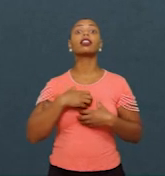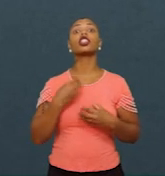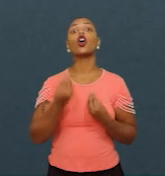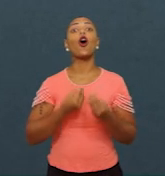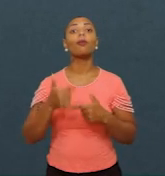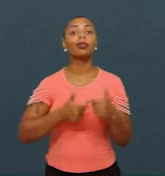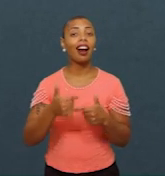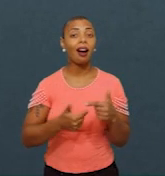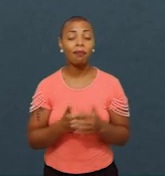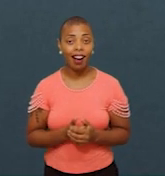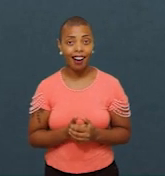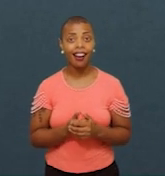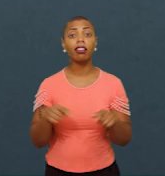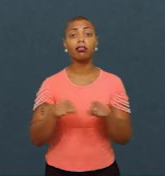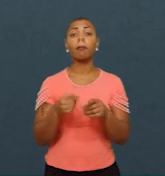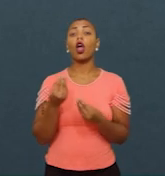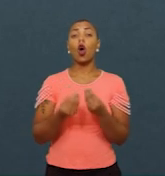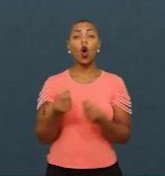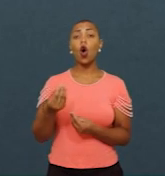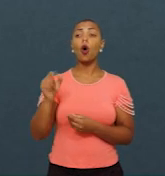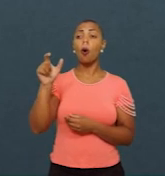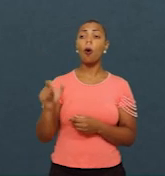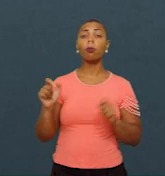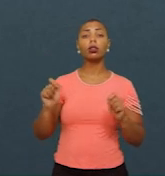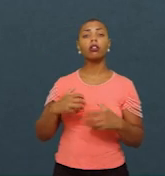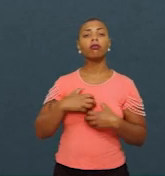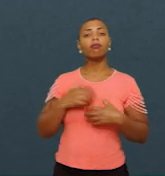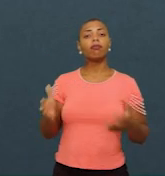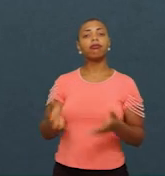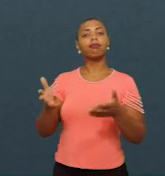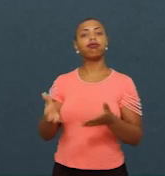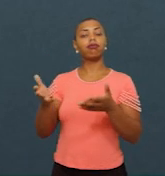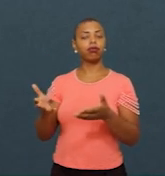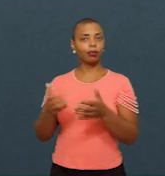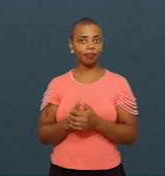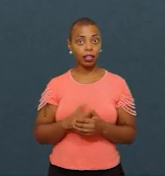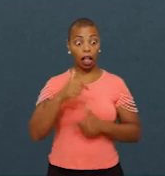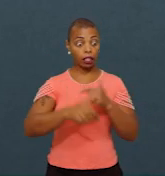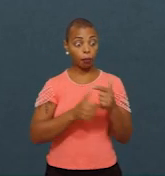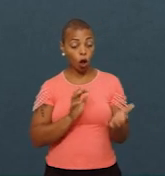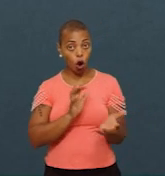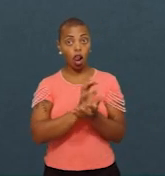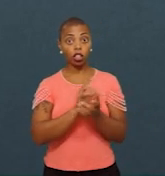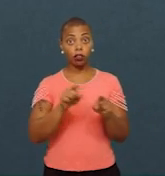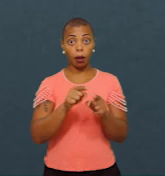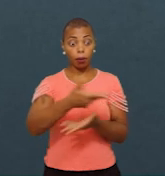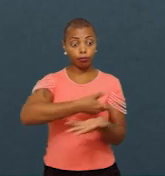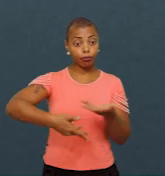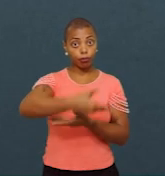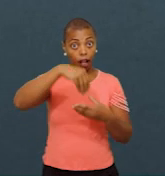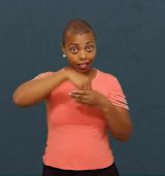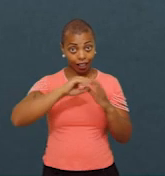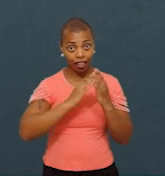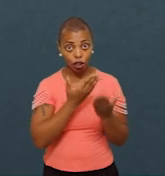ele vai realmente ser estimulado. O trabalho coletivo e colaborativo dentro da escola